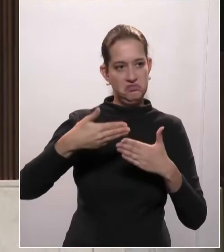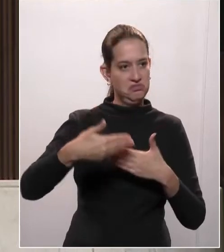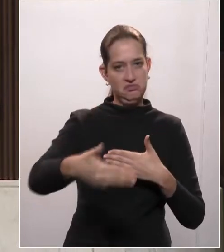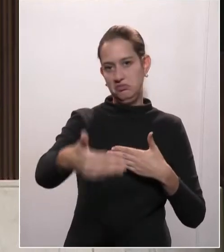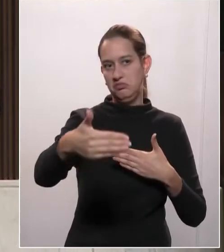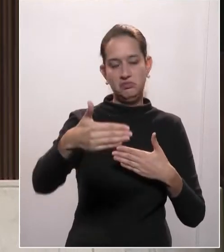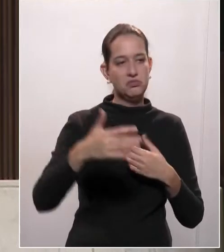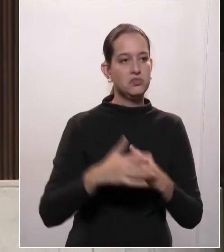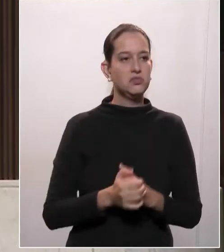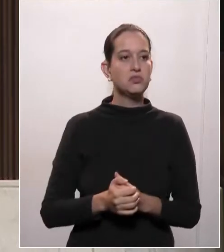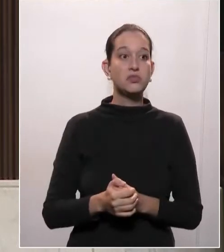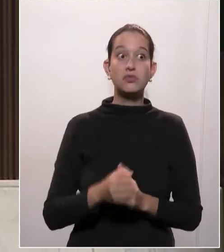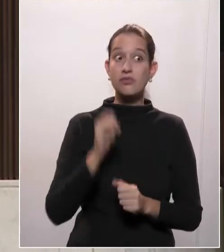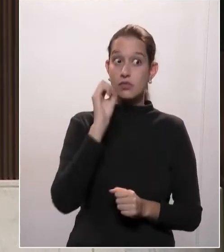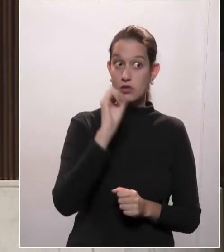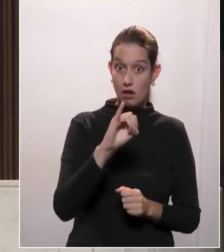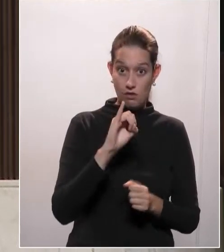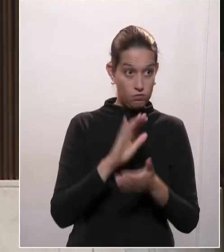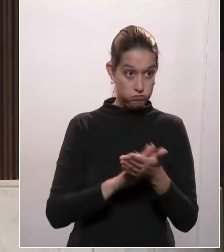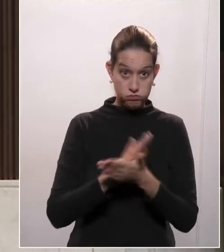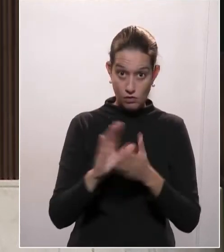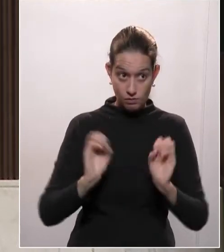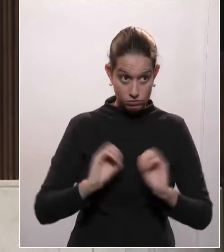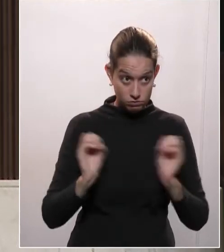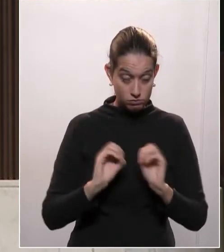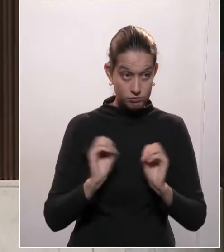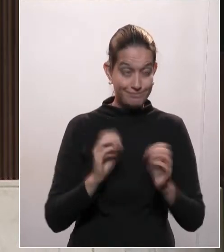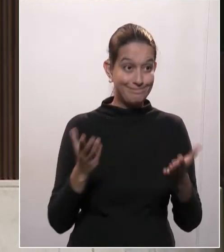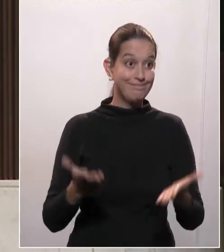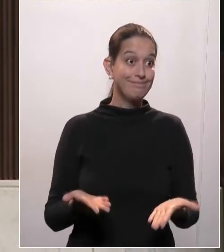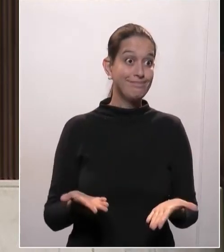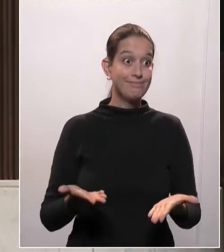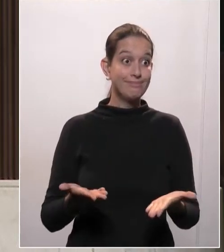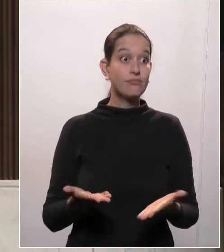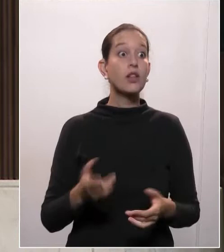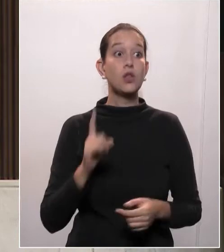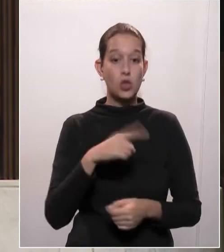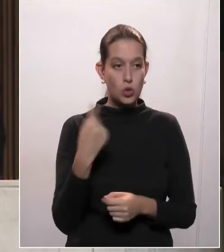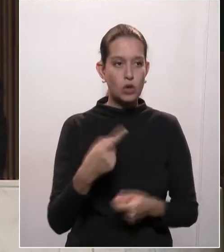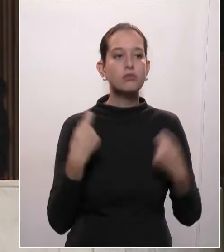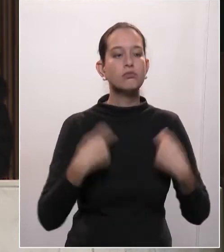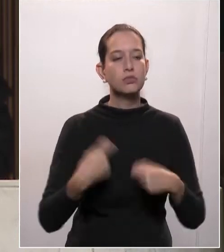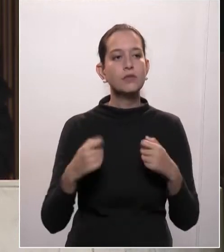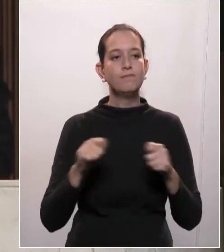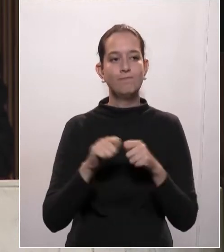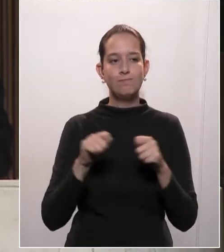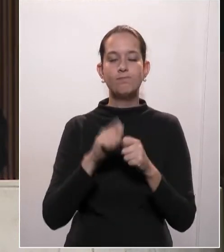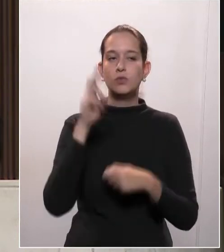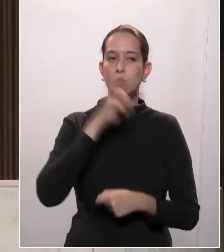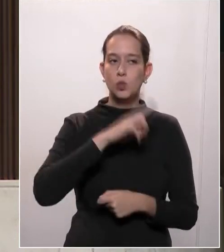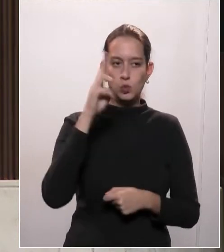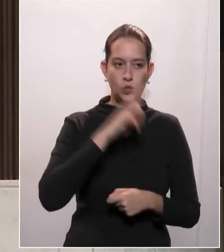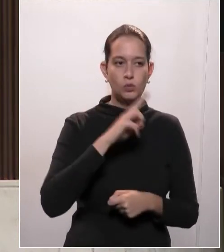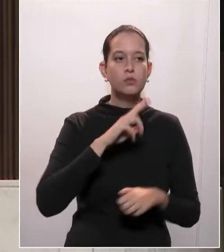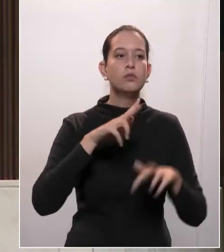se não fizermos a nossa parte. Então, precisamos fazer e fazer com urgência. Por isso,